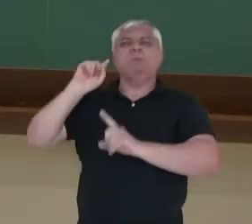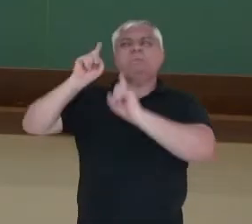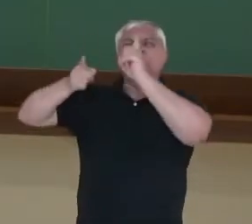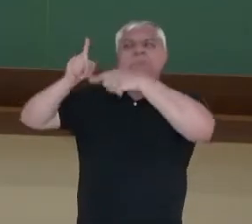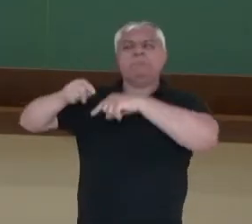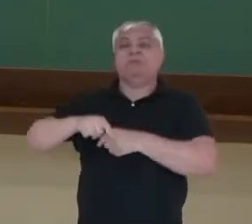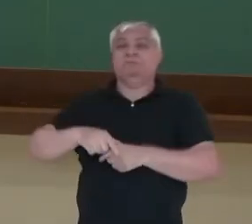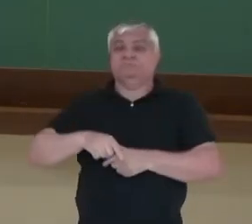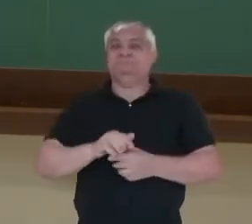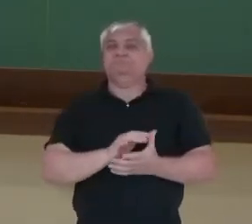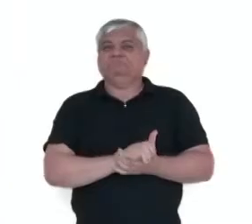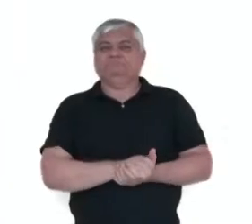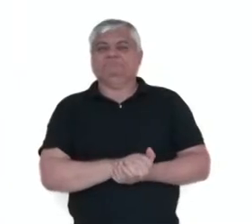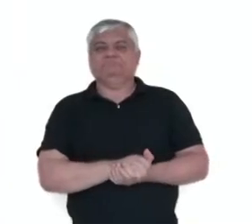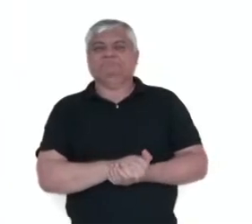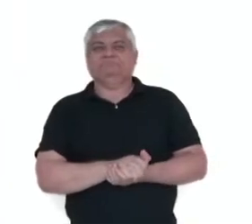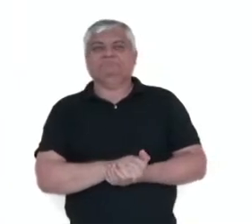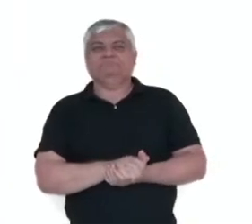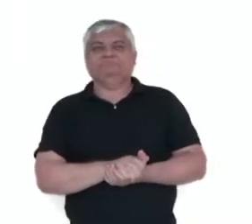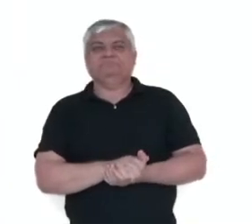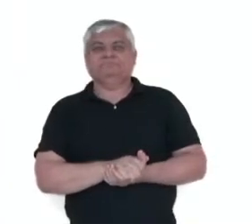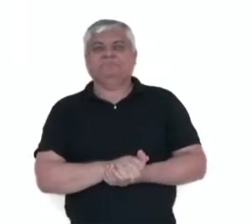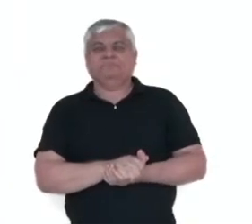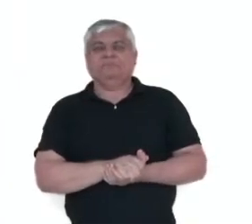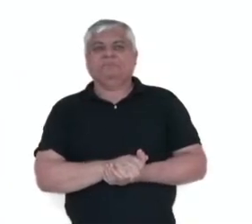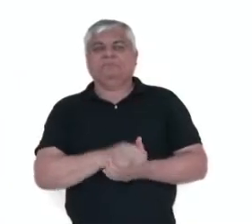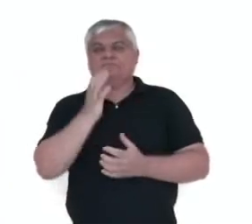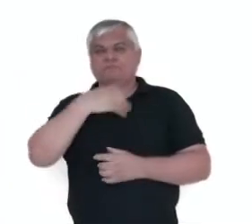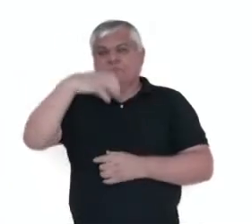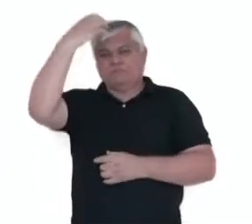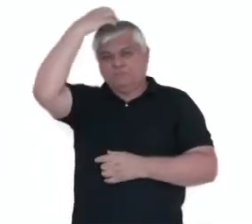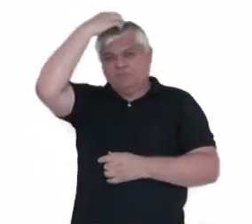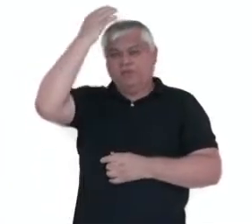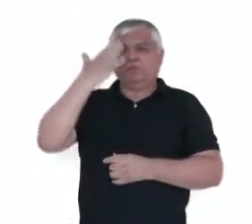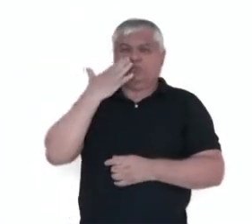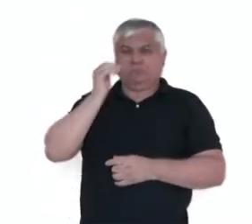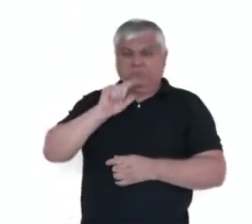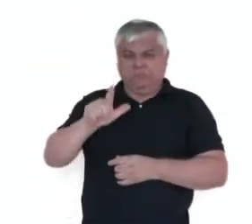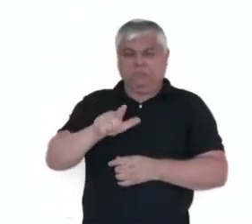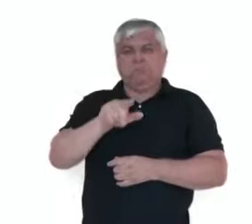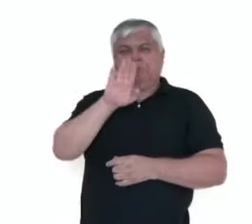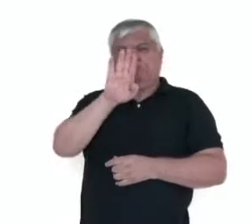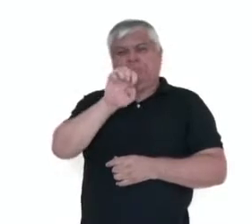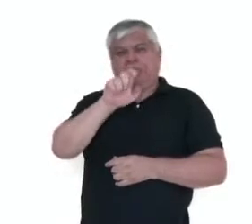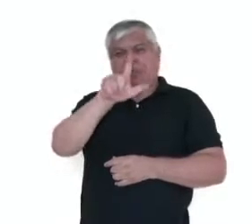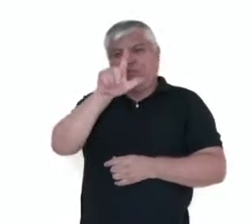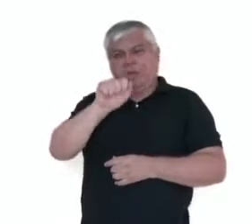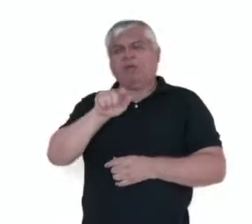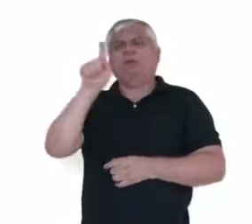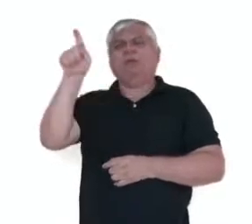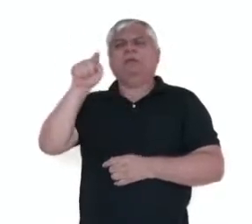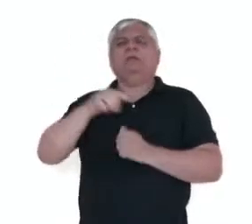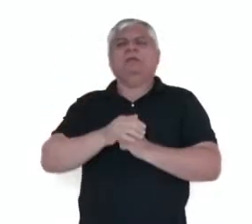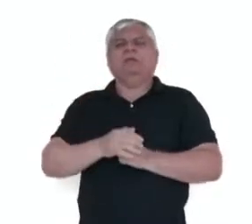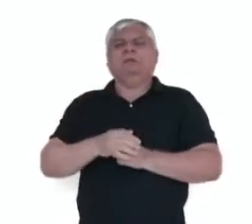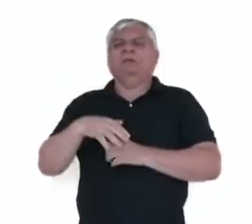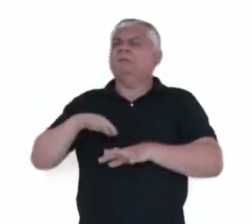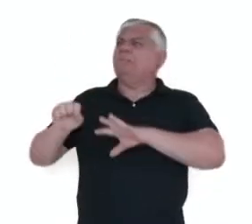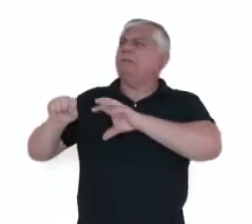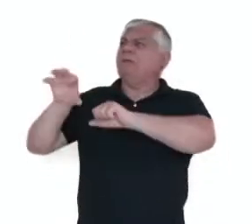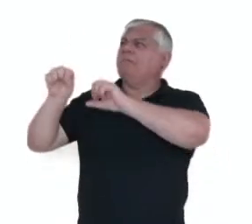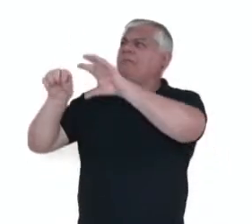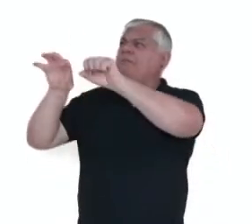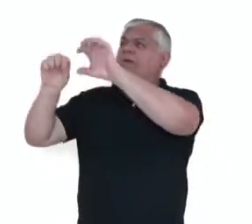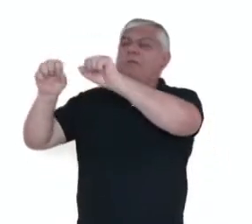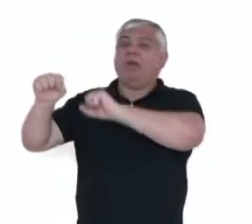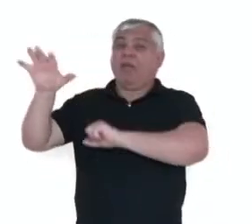vocês. Bom, o Império Belga, ele beneficiou-se das possessões do continente africano, como